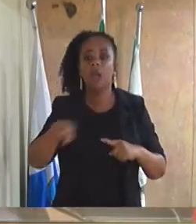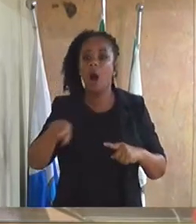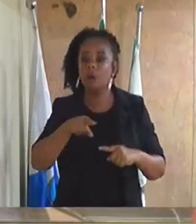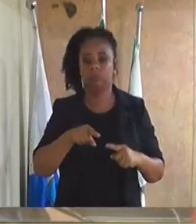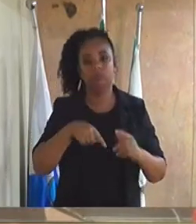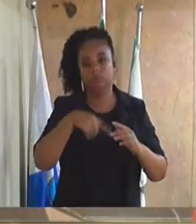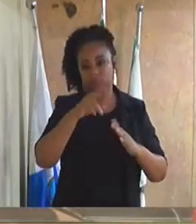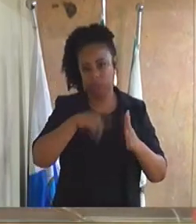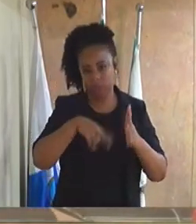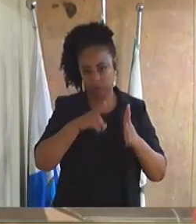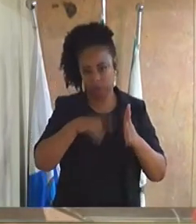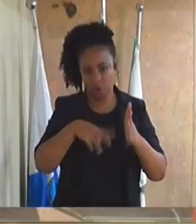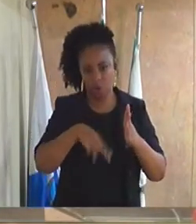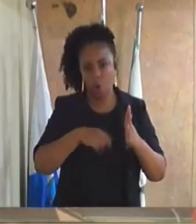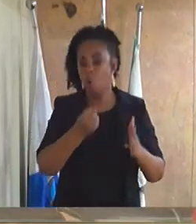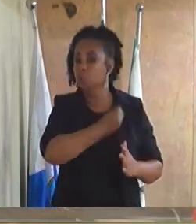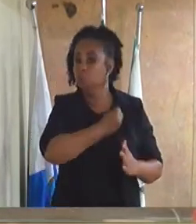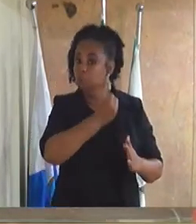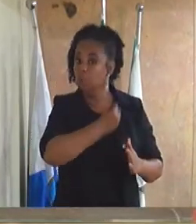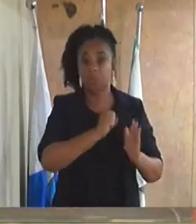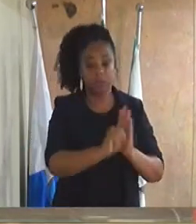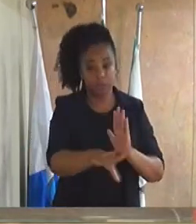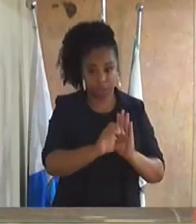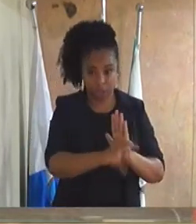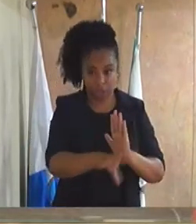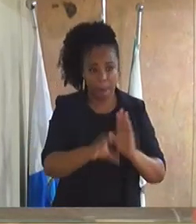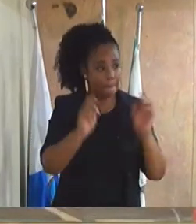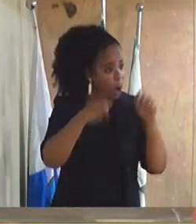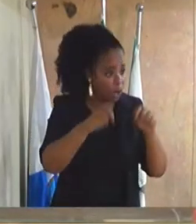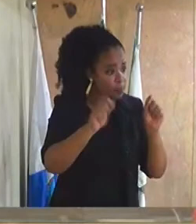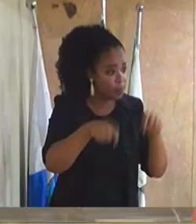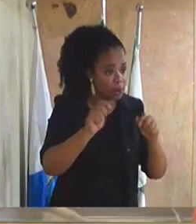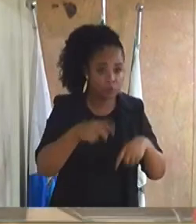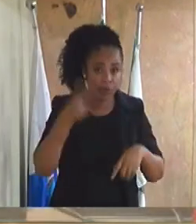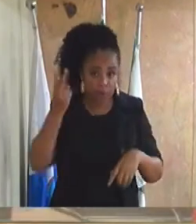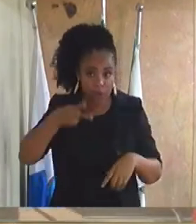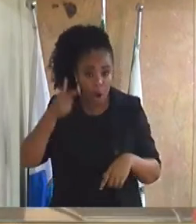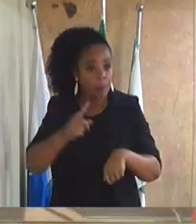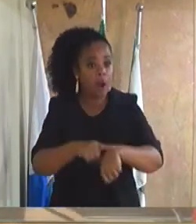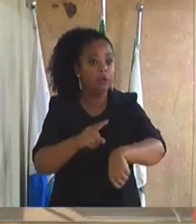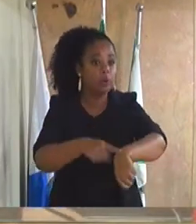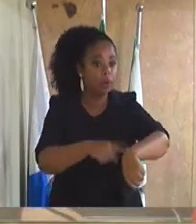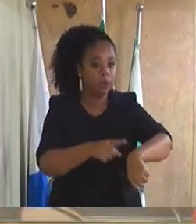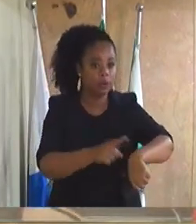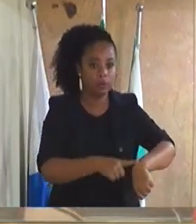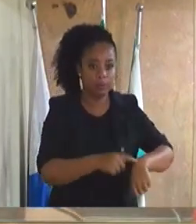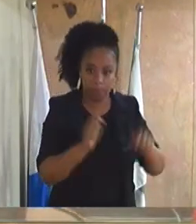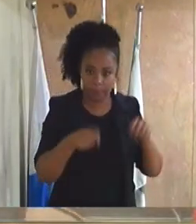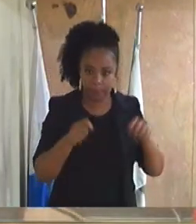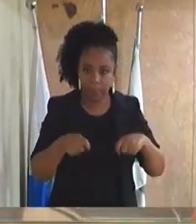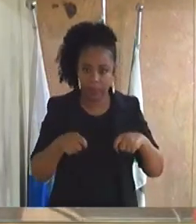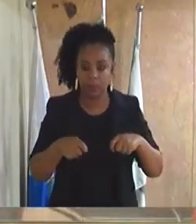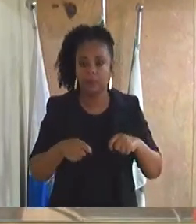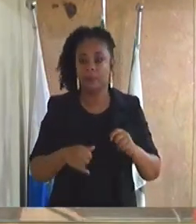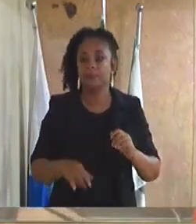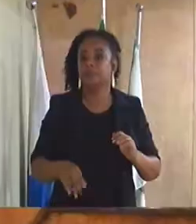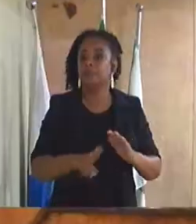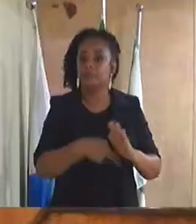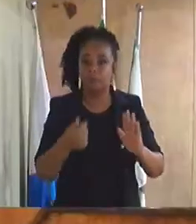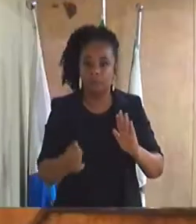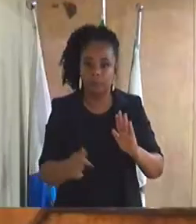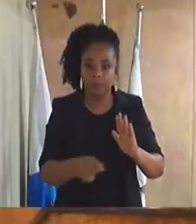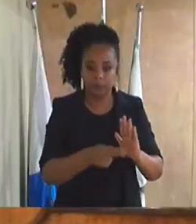só o número das indicações pode ser senhores vereadores devido ao horário das emendas por favor